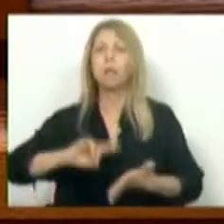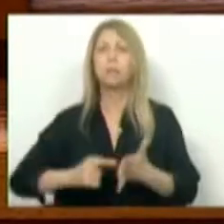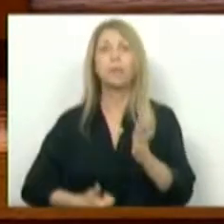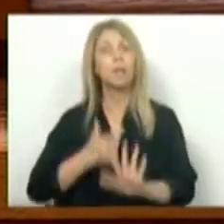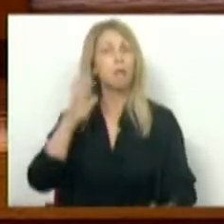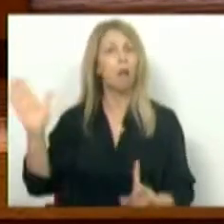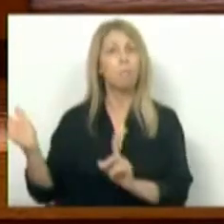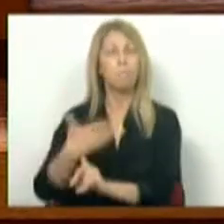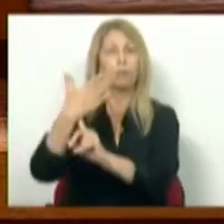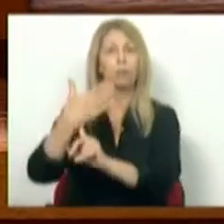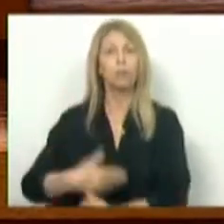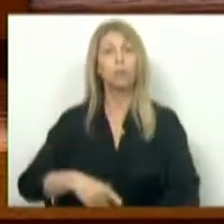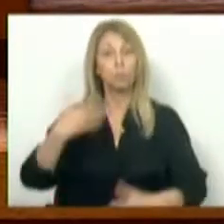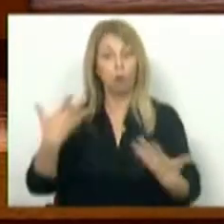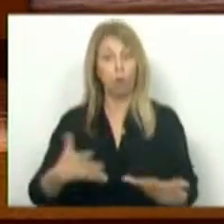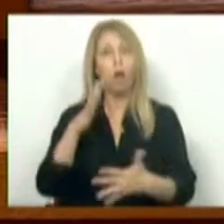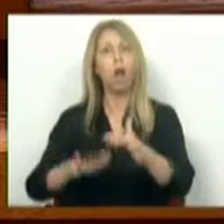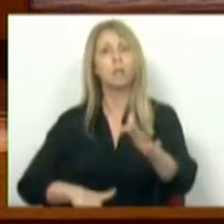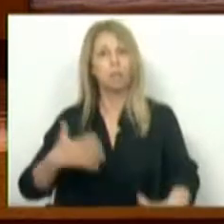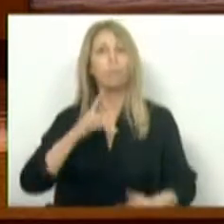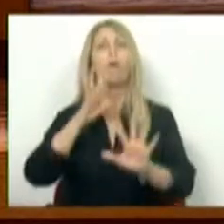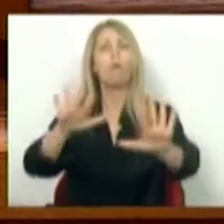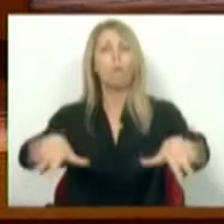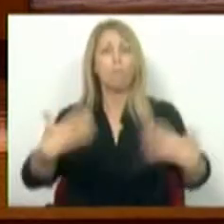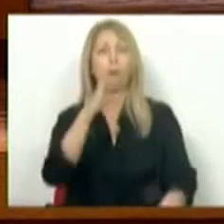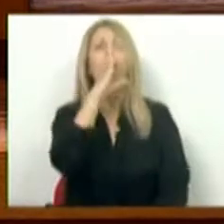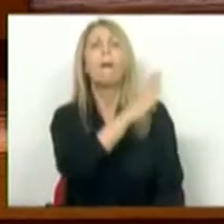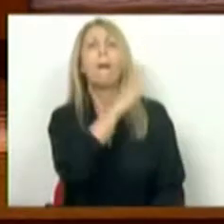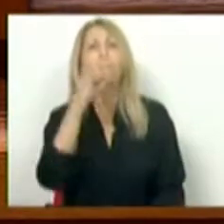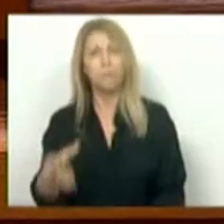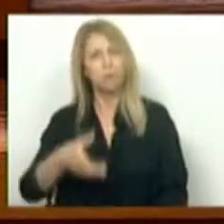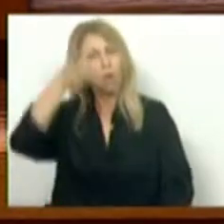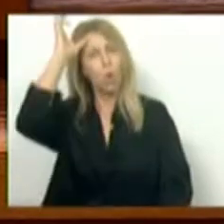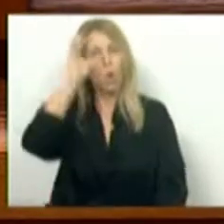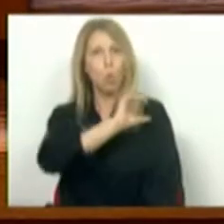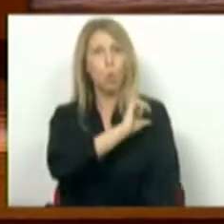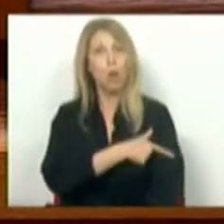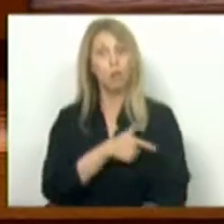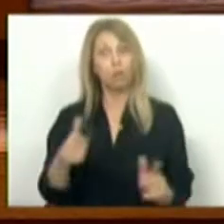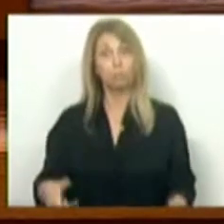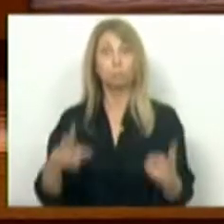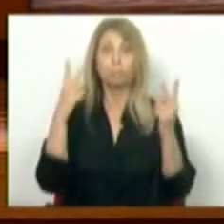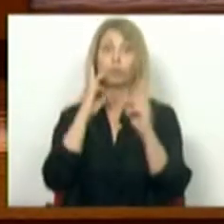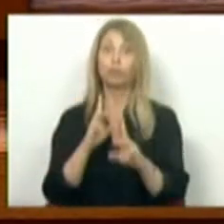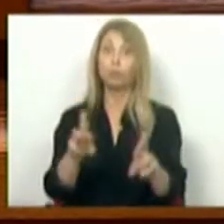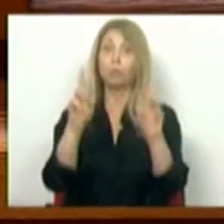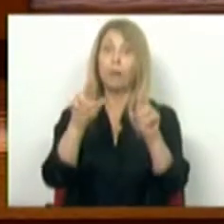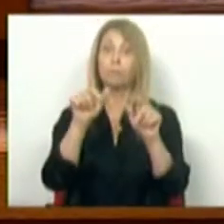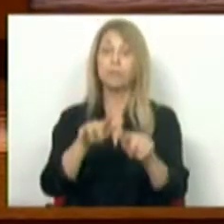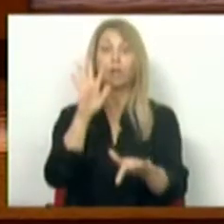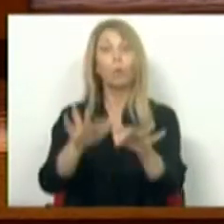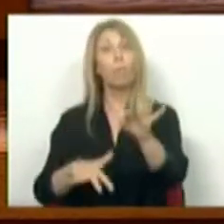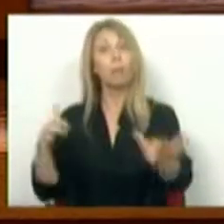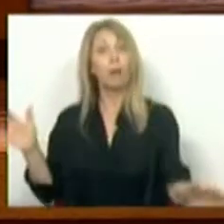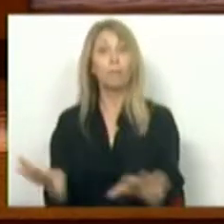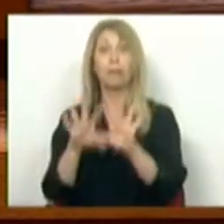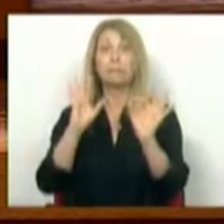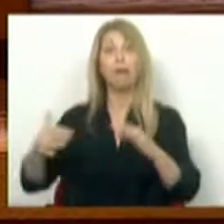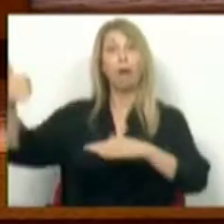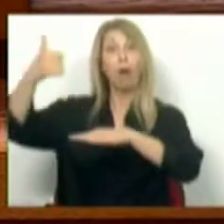pode agora com coragem exercer. E esperamos encontrar neste Parlamento, como temos encontrado em várias ordens profissionais,